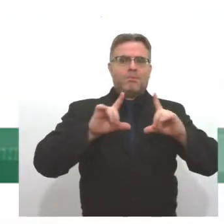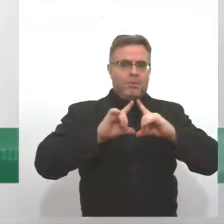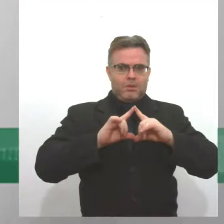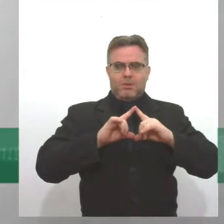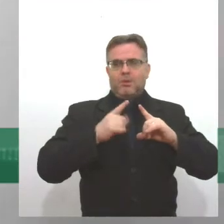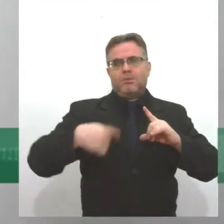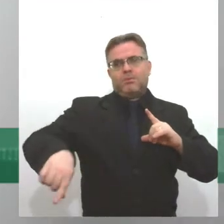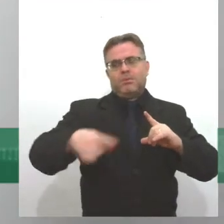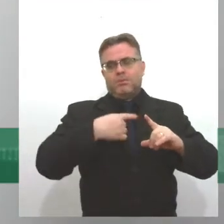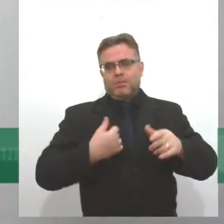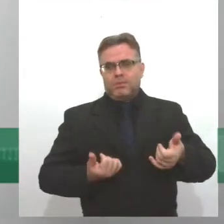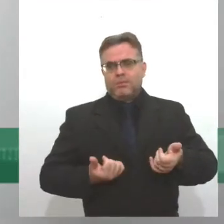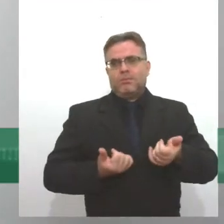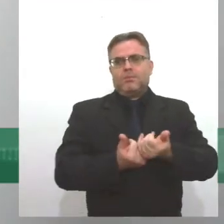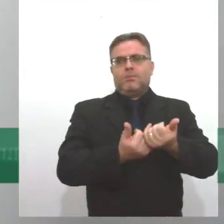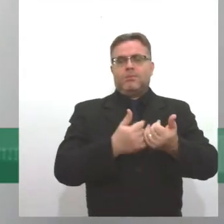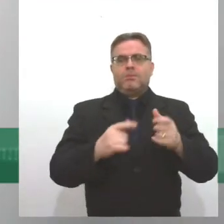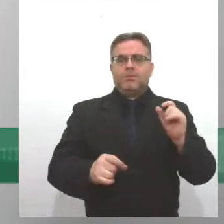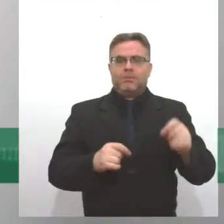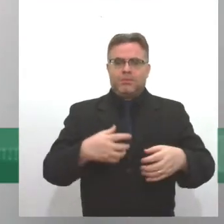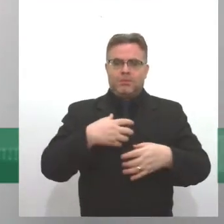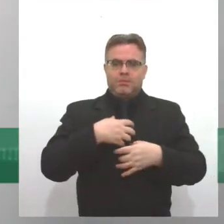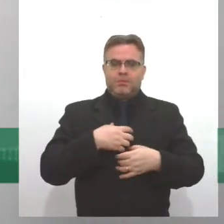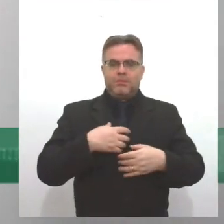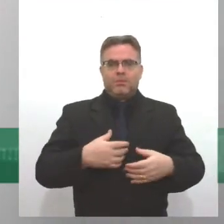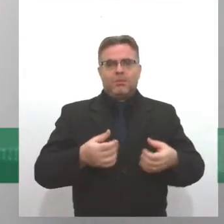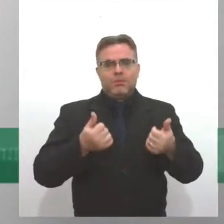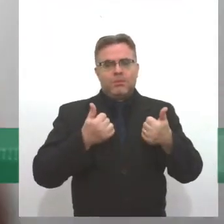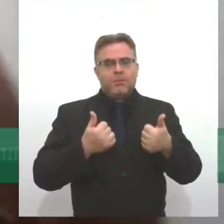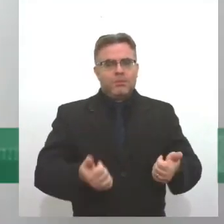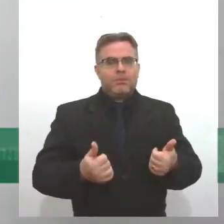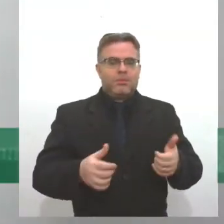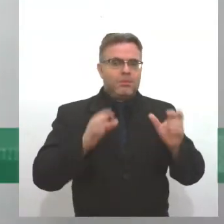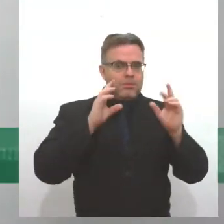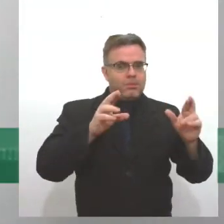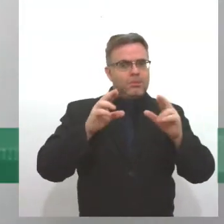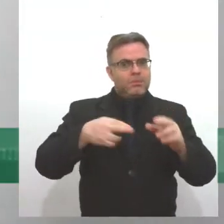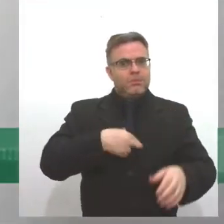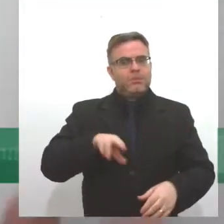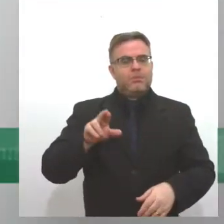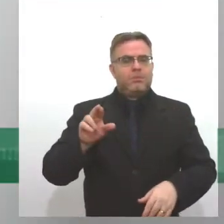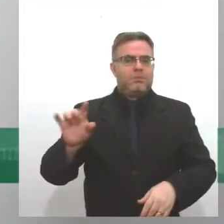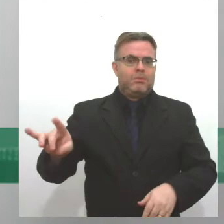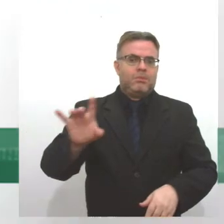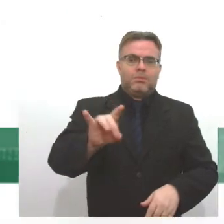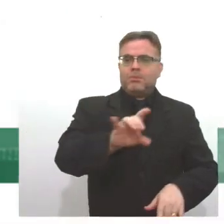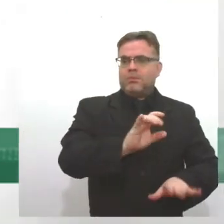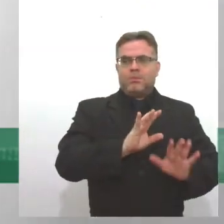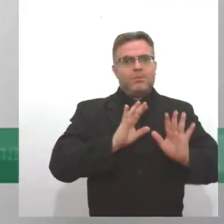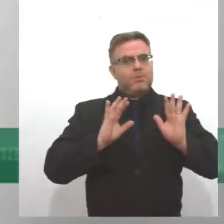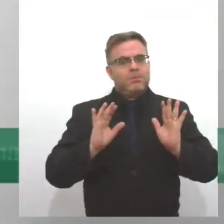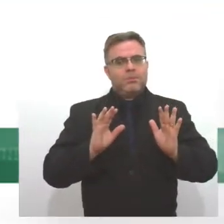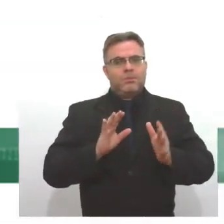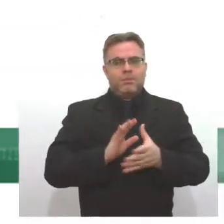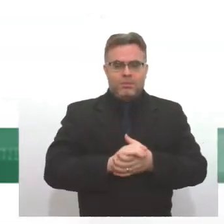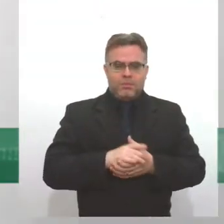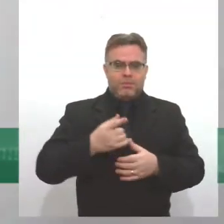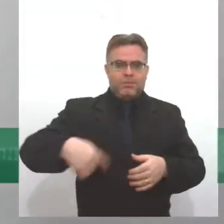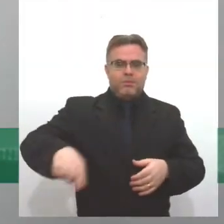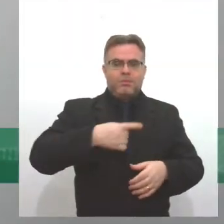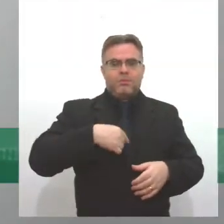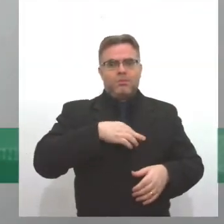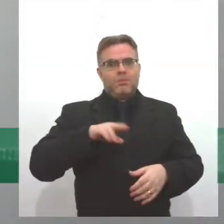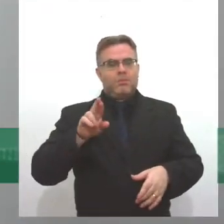tem que apoiar, a pessoa tem que se sentir bem, de acordo com a sua religião, com as suas pretensões, a gente está para apoiar, nós não somos religião,